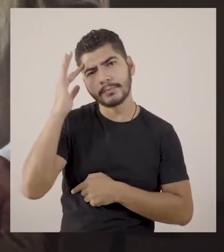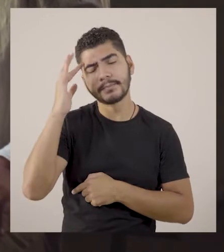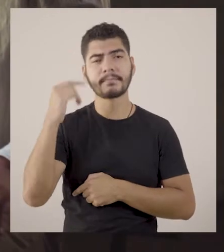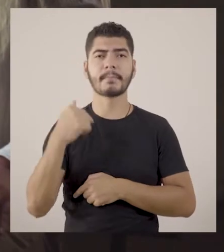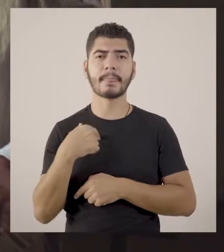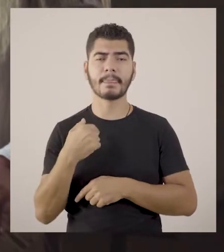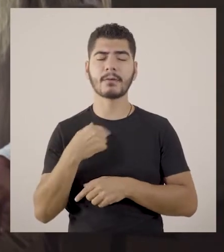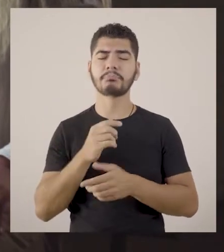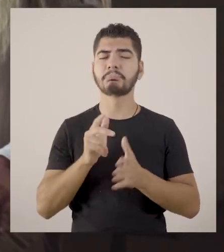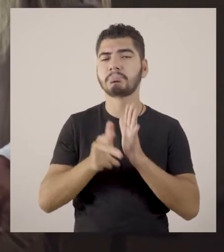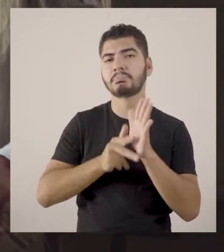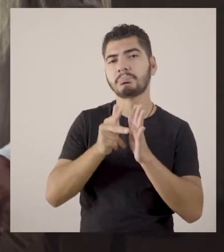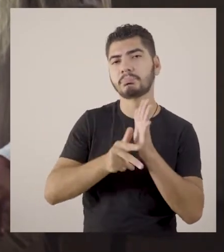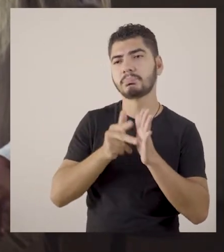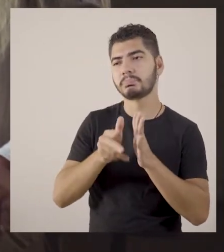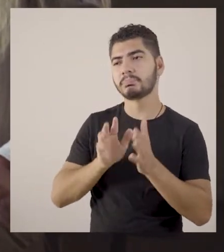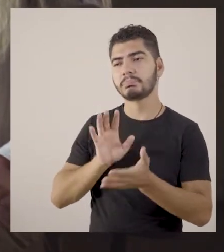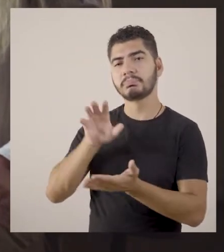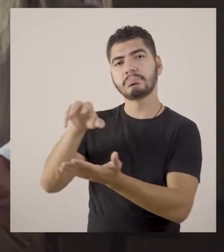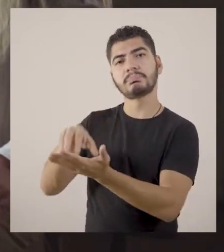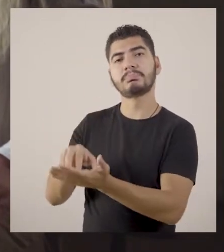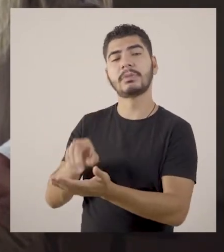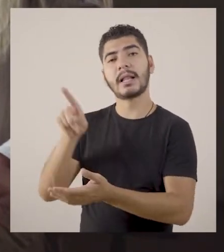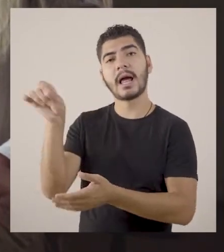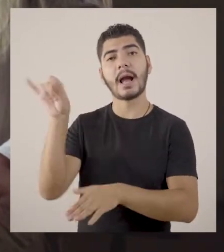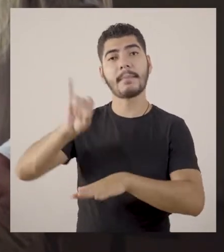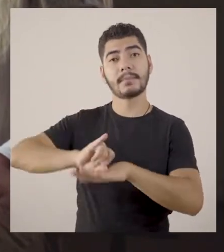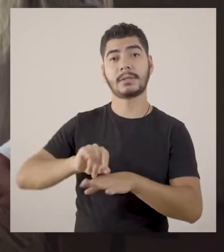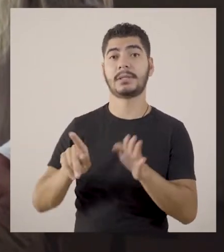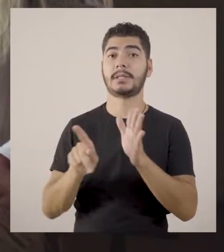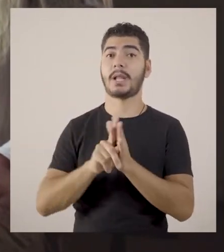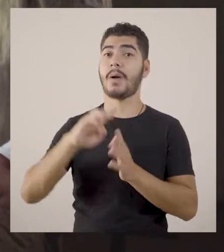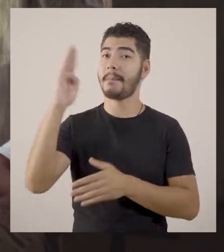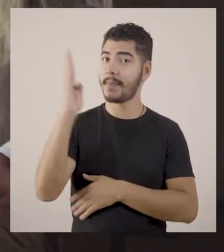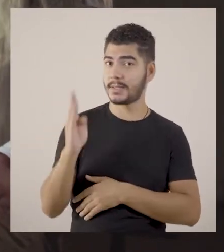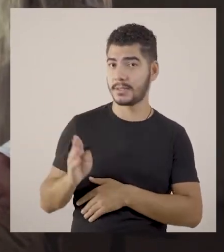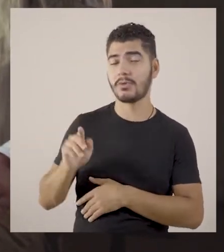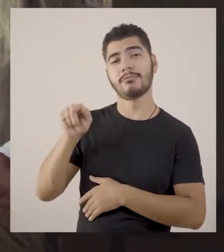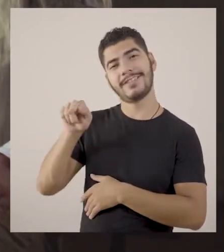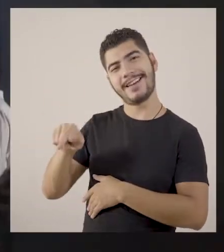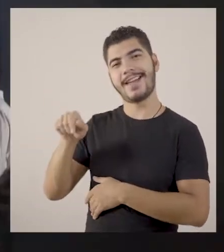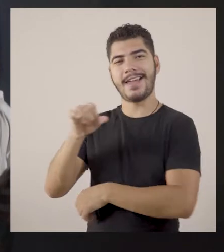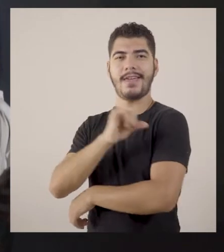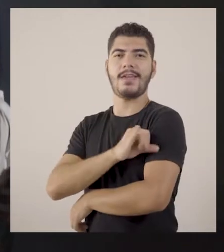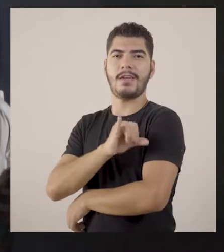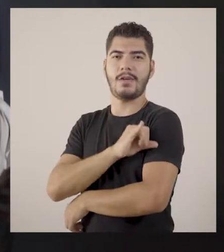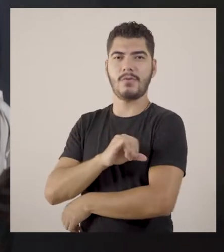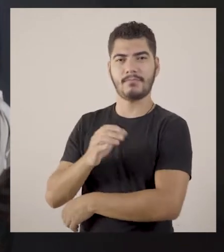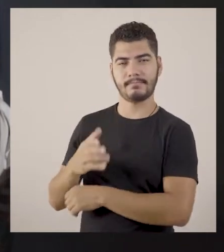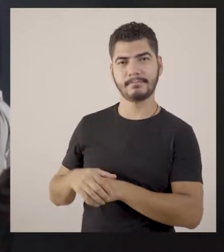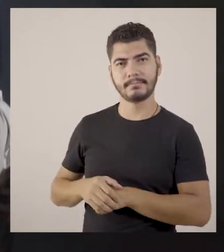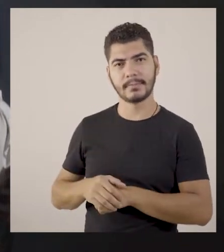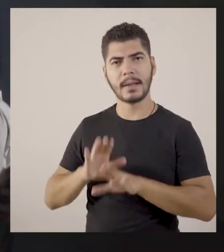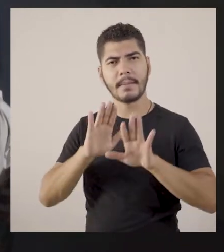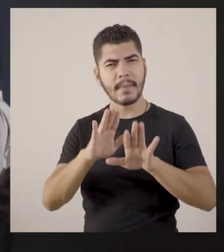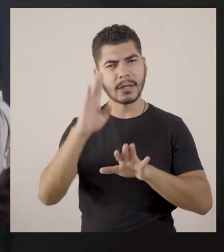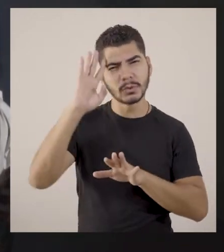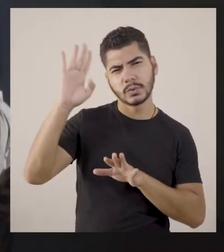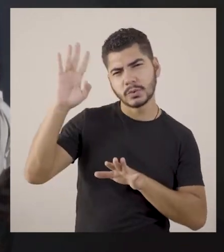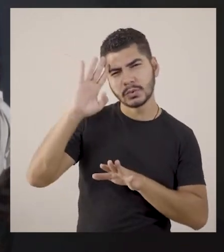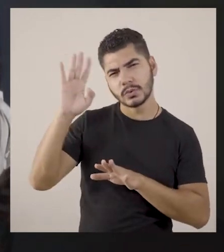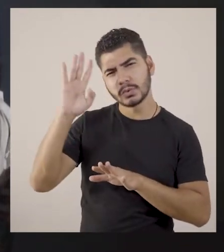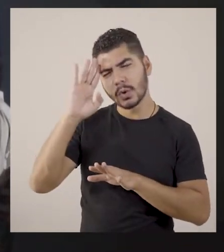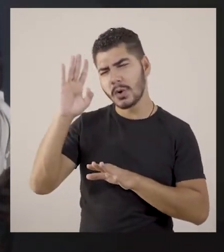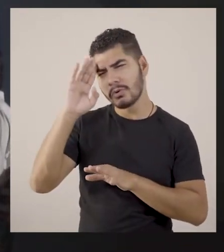Saí por essa estação de trem e segui caminho para a capital do Brasil, o Rio de Janeiro. Mas no sonho, eu fui